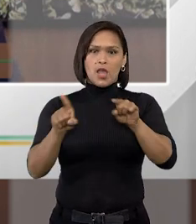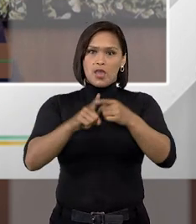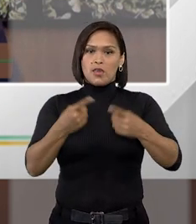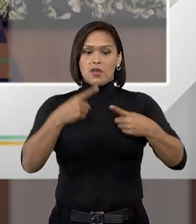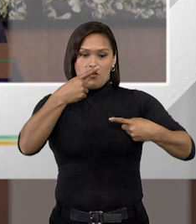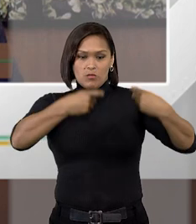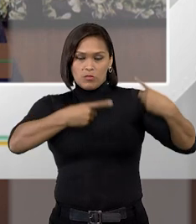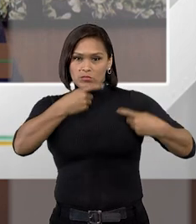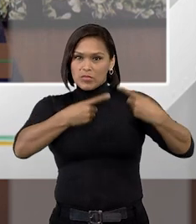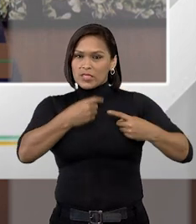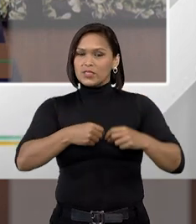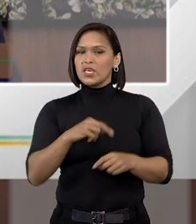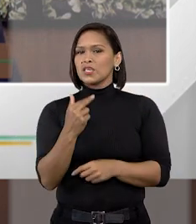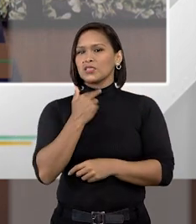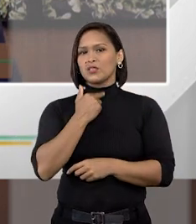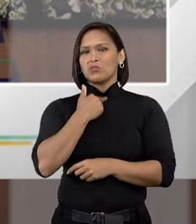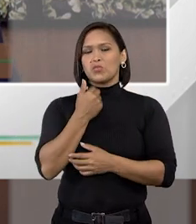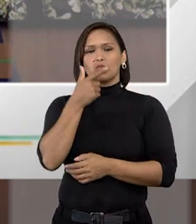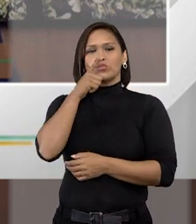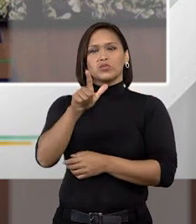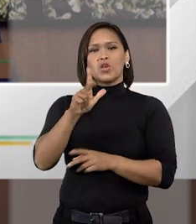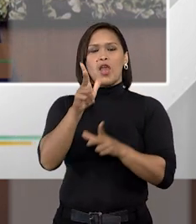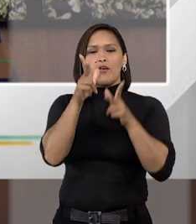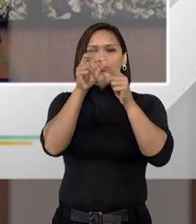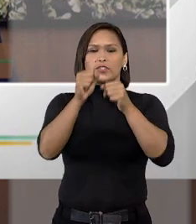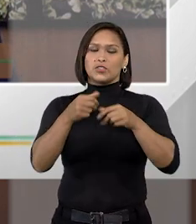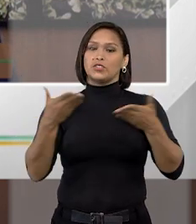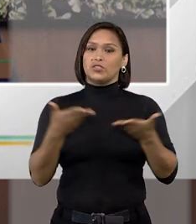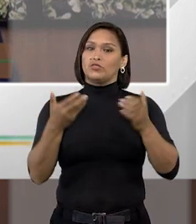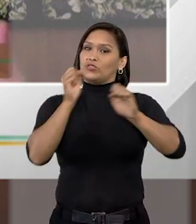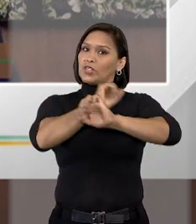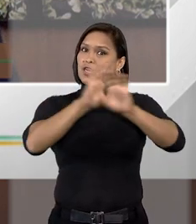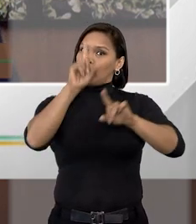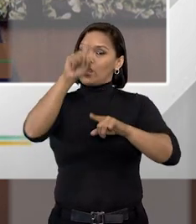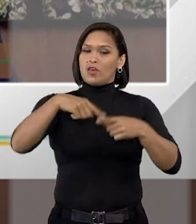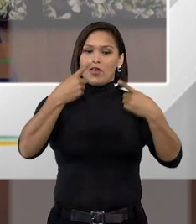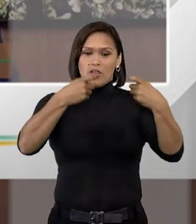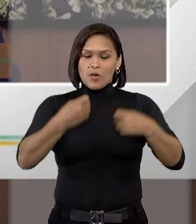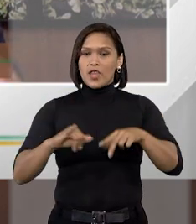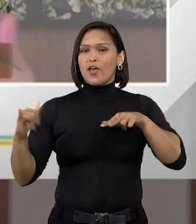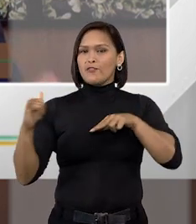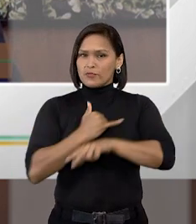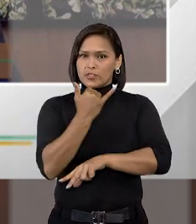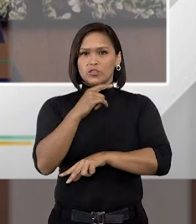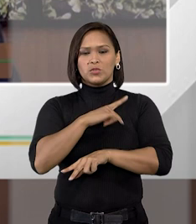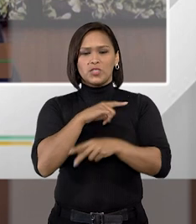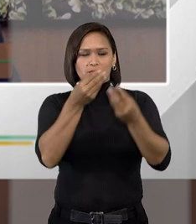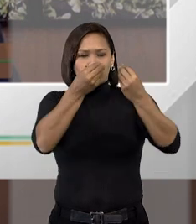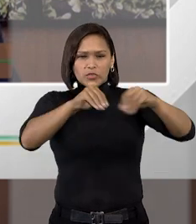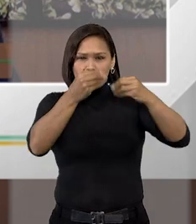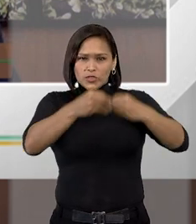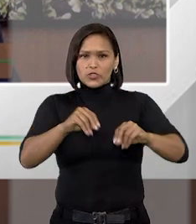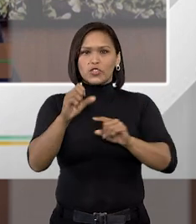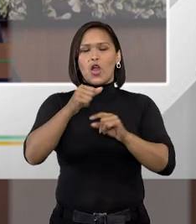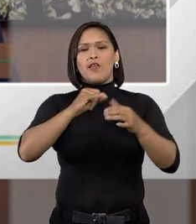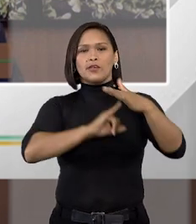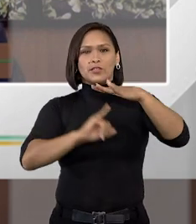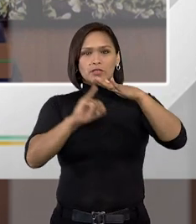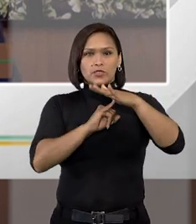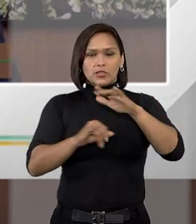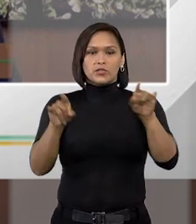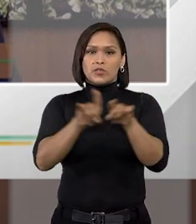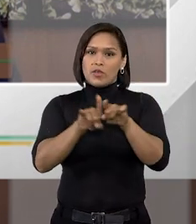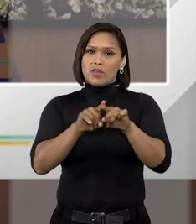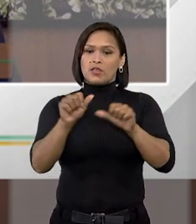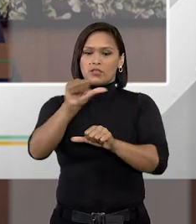E é uma guerra que não se pode ganhar. E isso já ficou claro. É uma guerra que faz vítimas, que destrói as nossas instituições